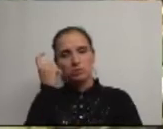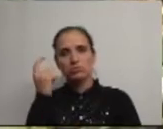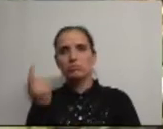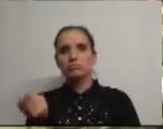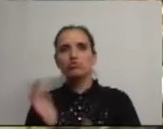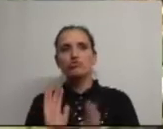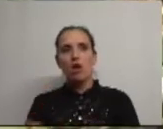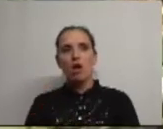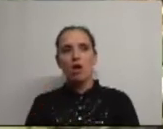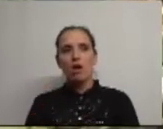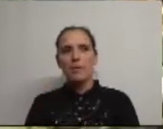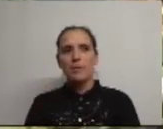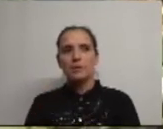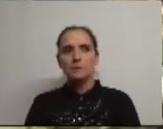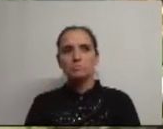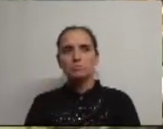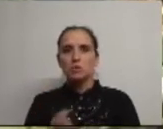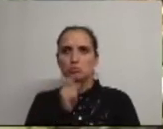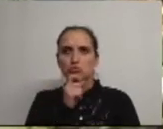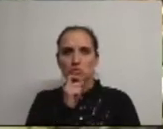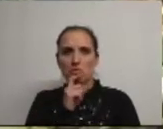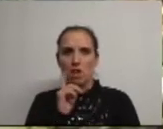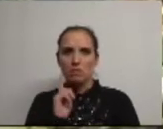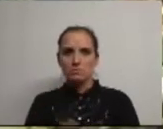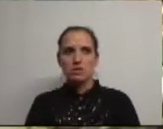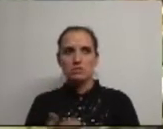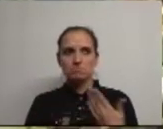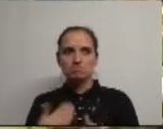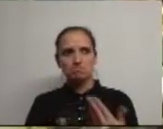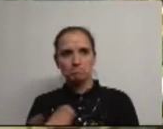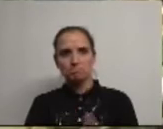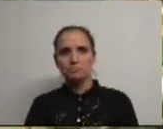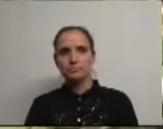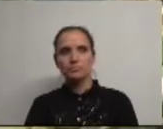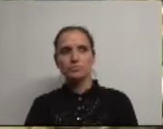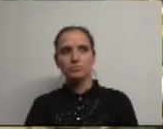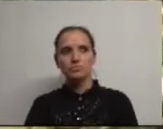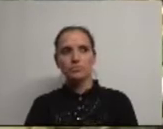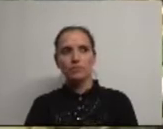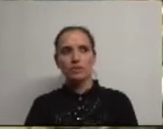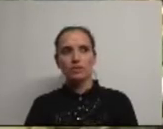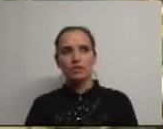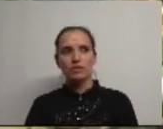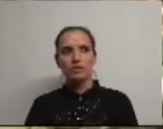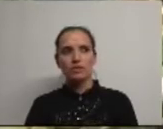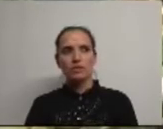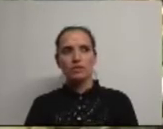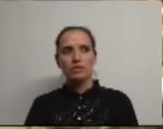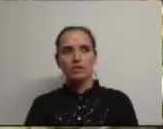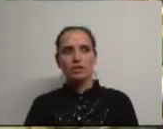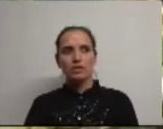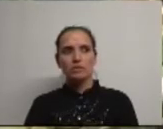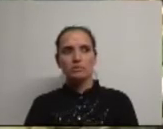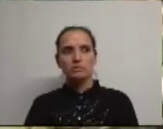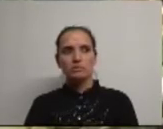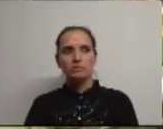já condições para continuar. Naturalmente, dou a todos, não